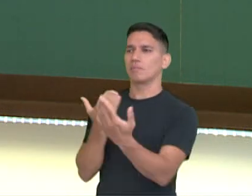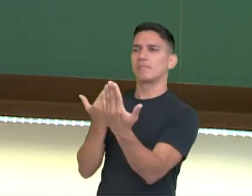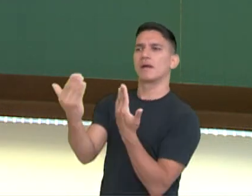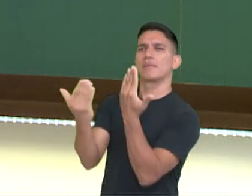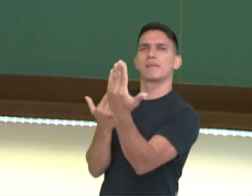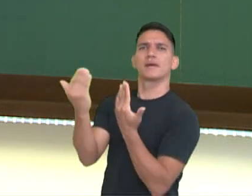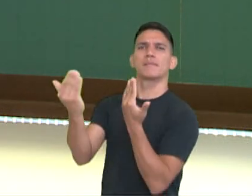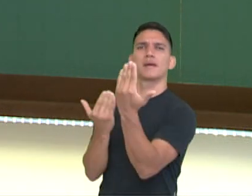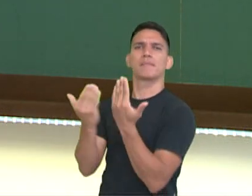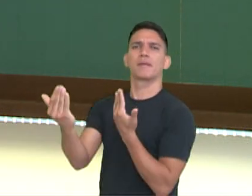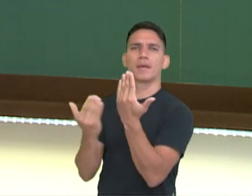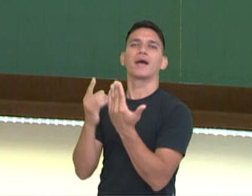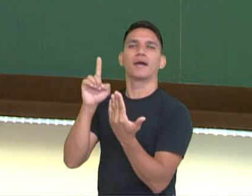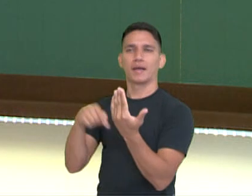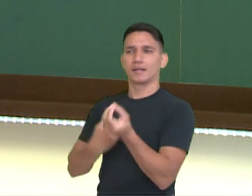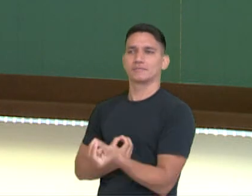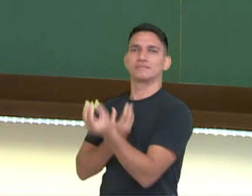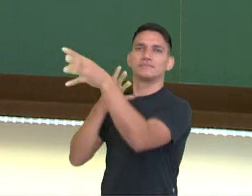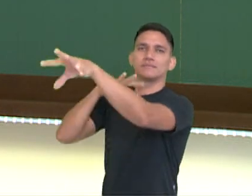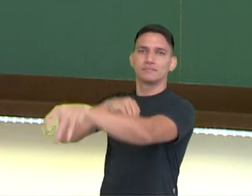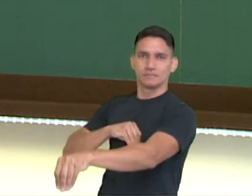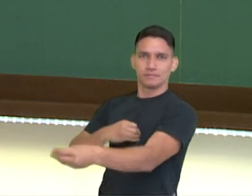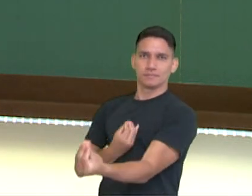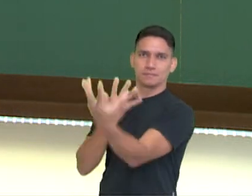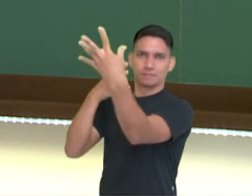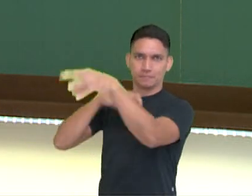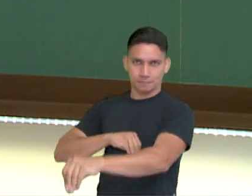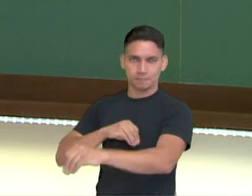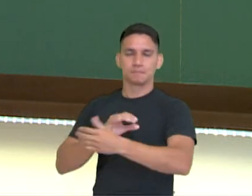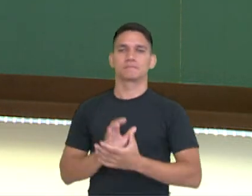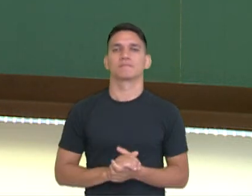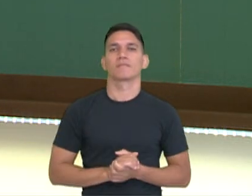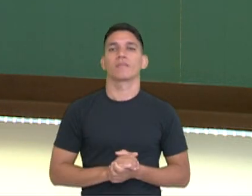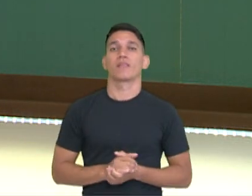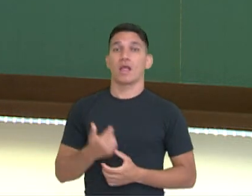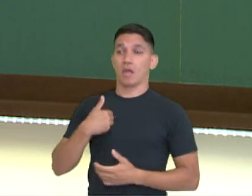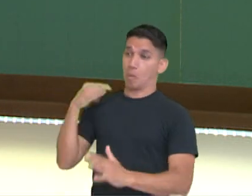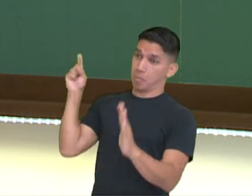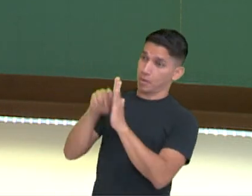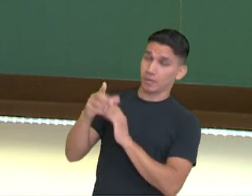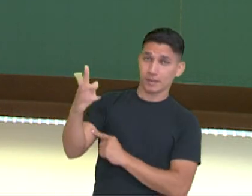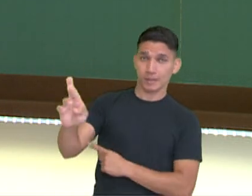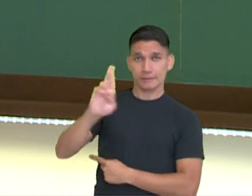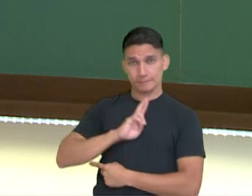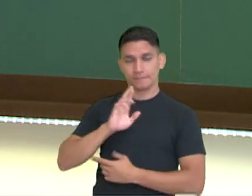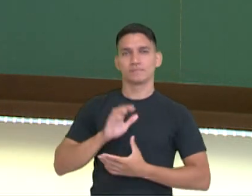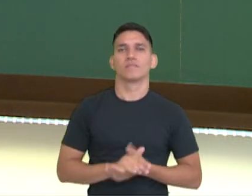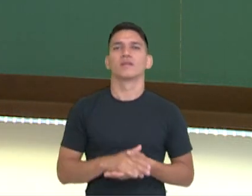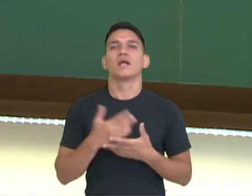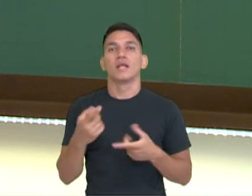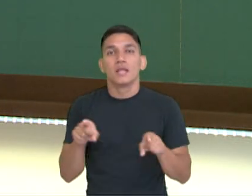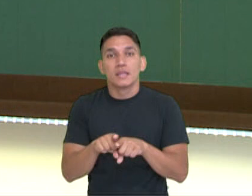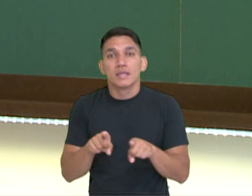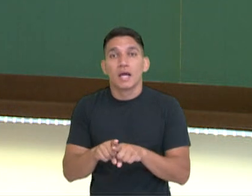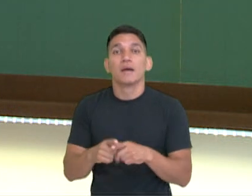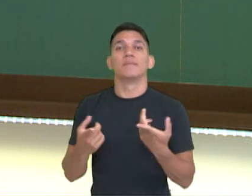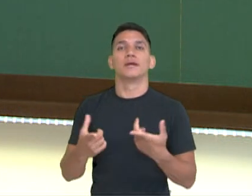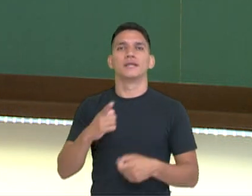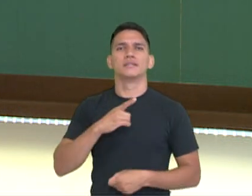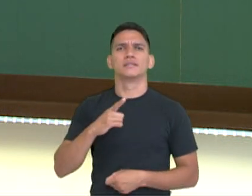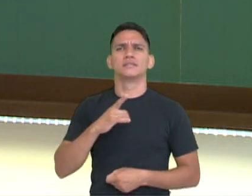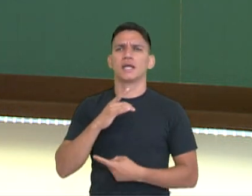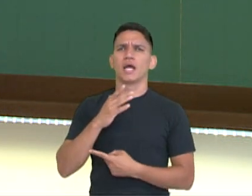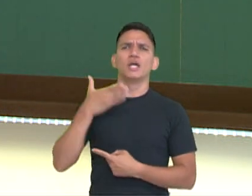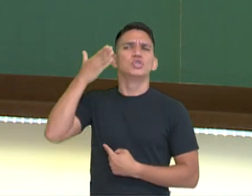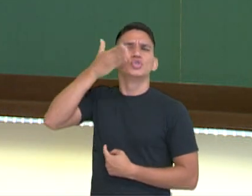eles. Tem alguém que pergunta e alguém que responde. Perguntas e respostas. Discurso direto. Vamos